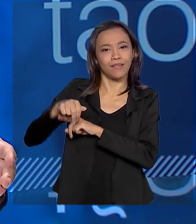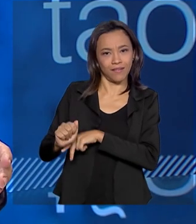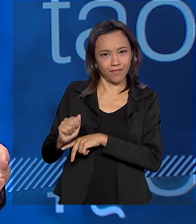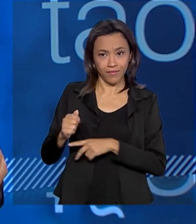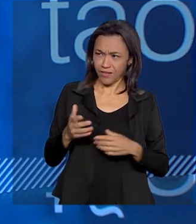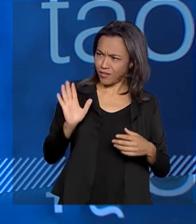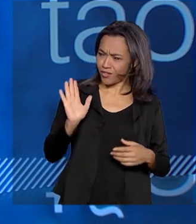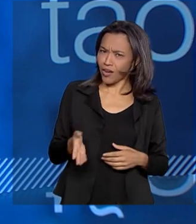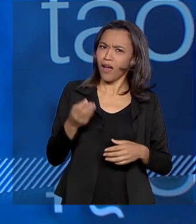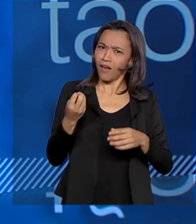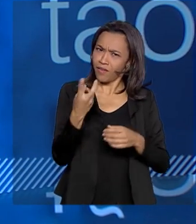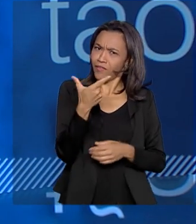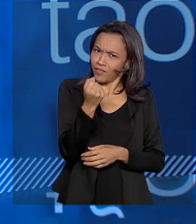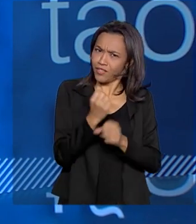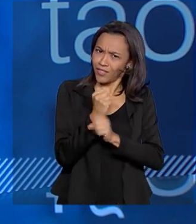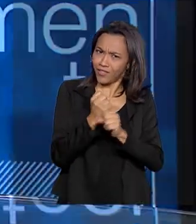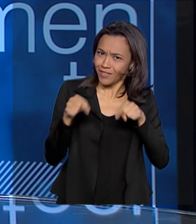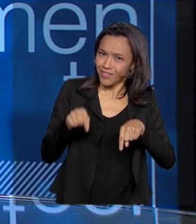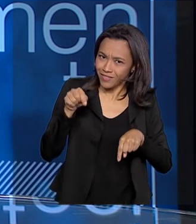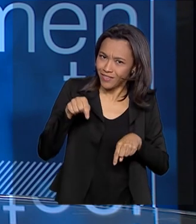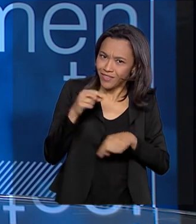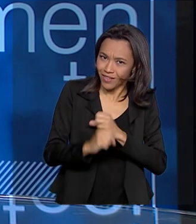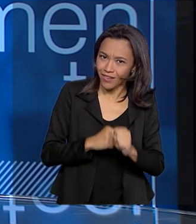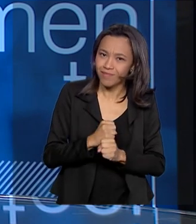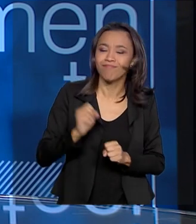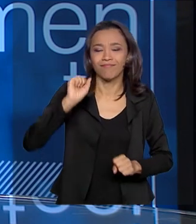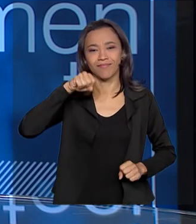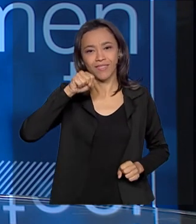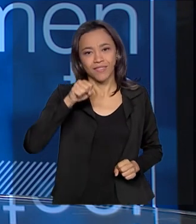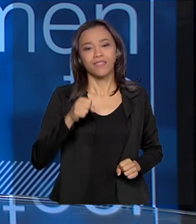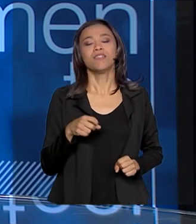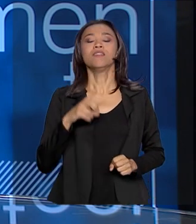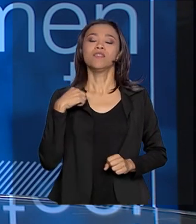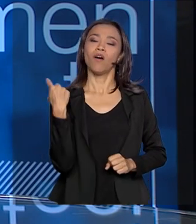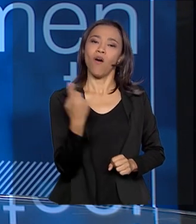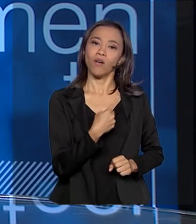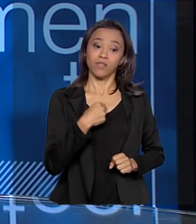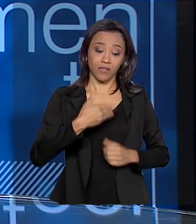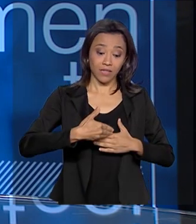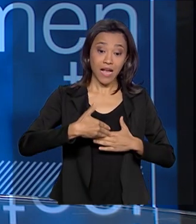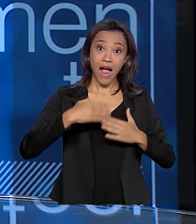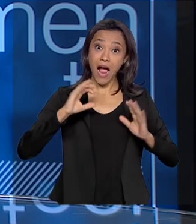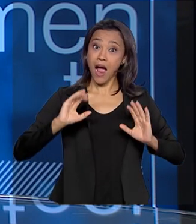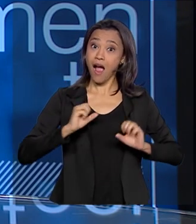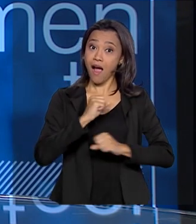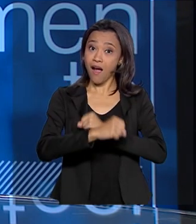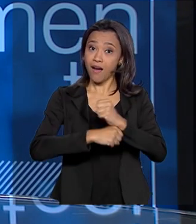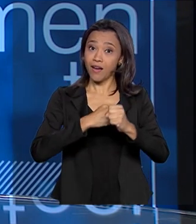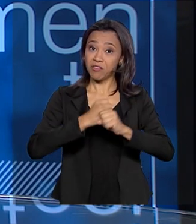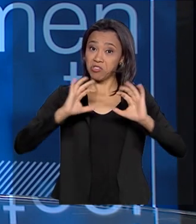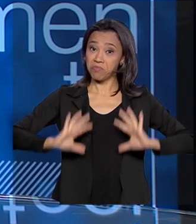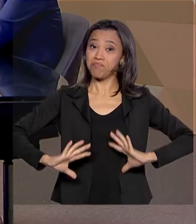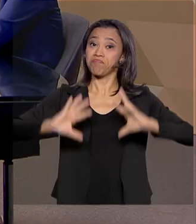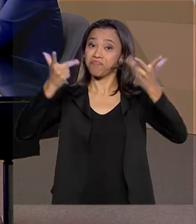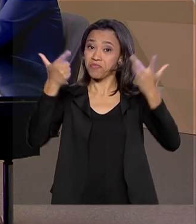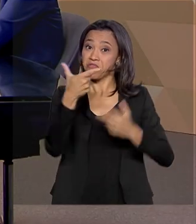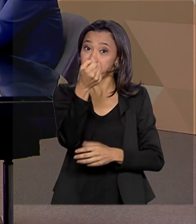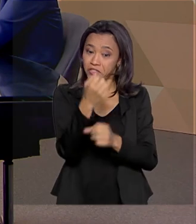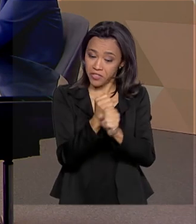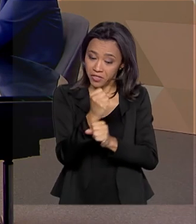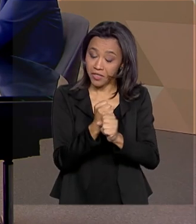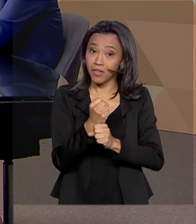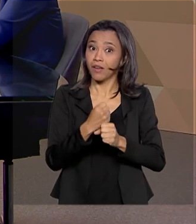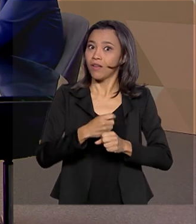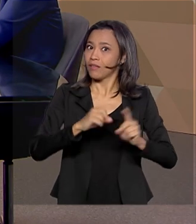completando 20 anos neste ano. Exatamente. Nós estamos aí num ano comemorativo de 20 anos de agência, com muitos